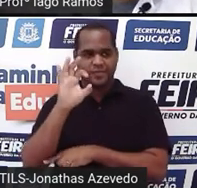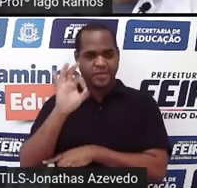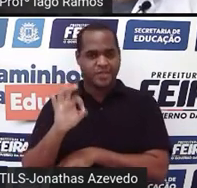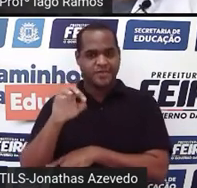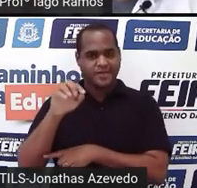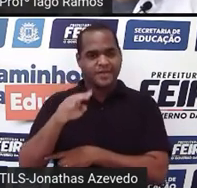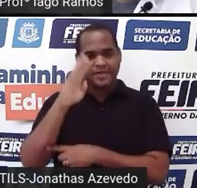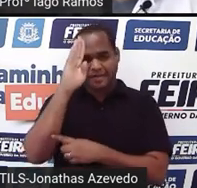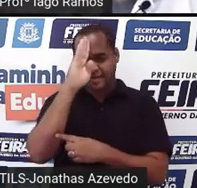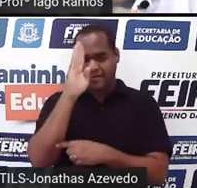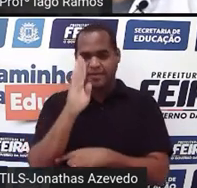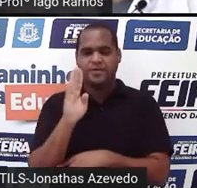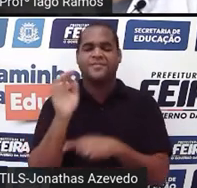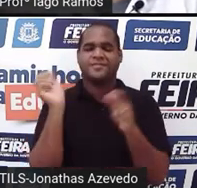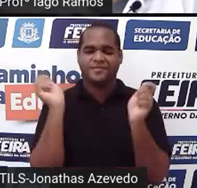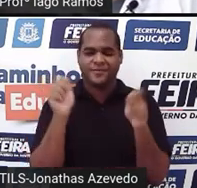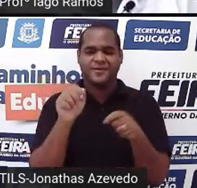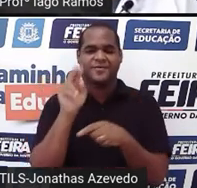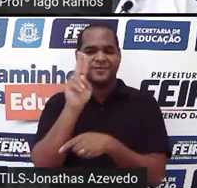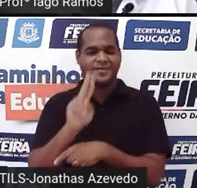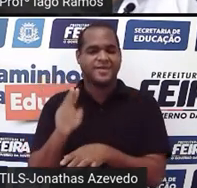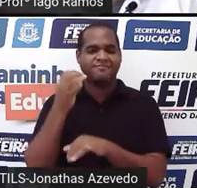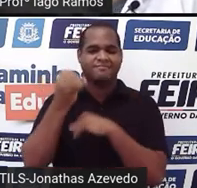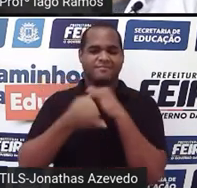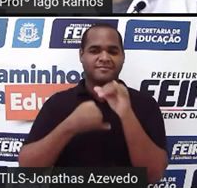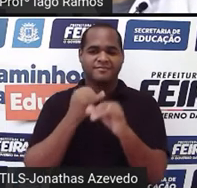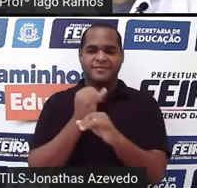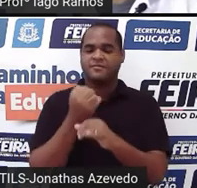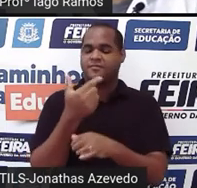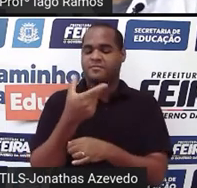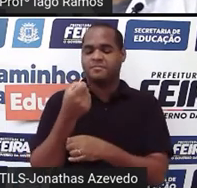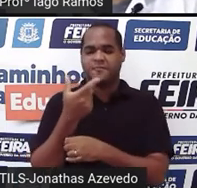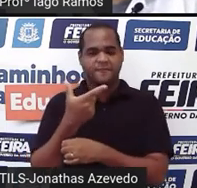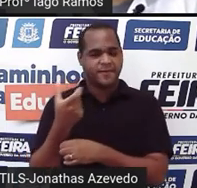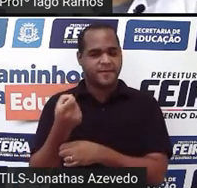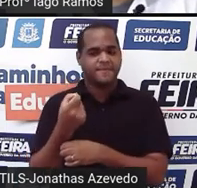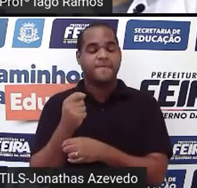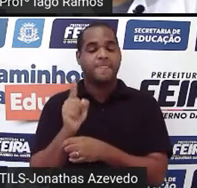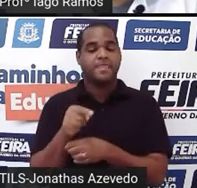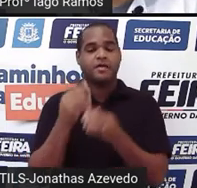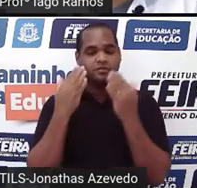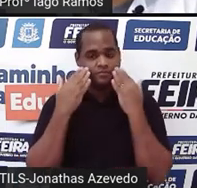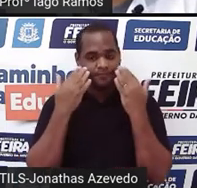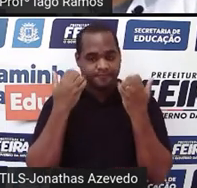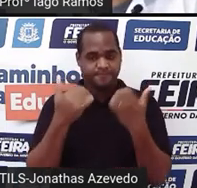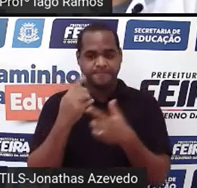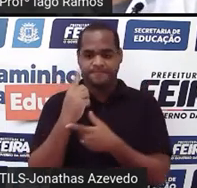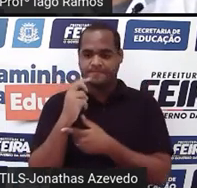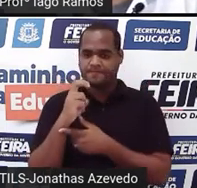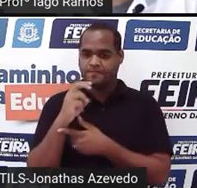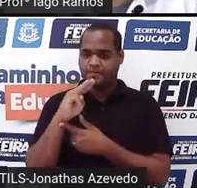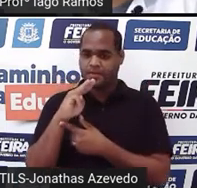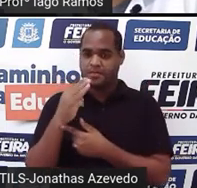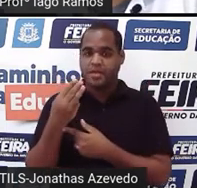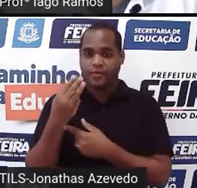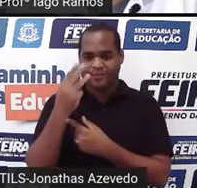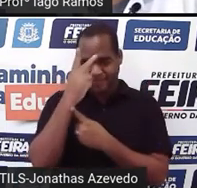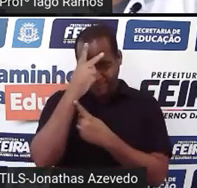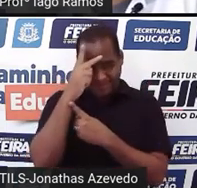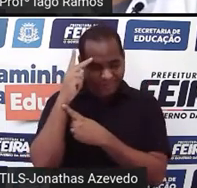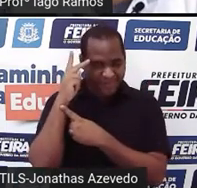brasileiros que usaram a internet em 2020. E isso corresponde a 152 milhões de pessoas.